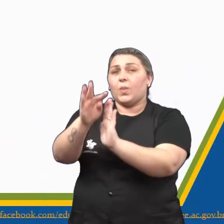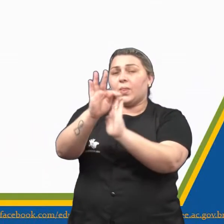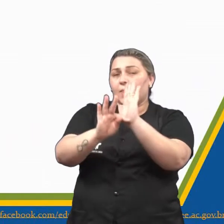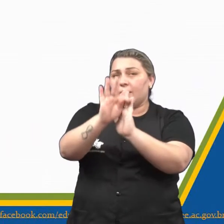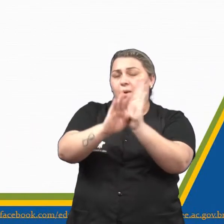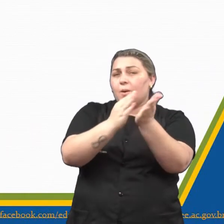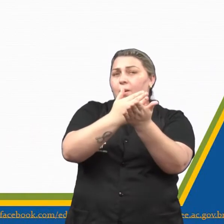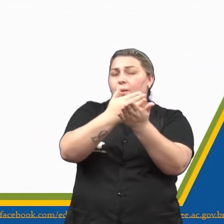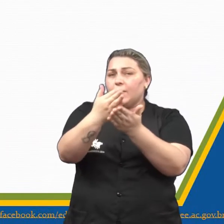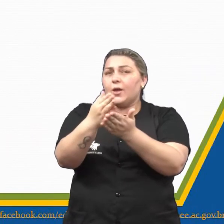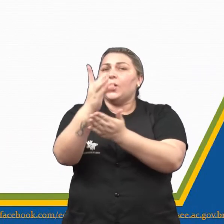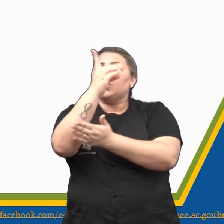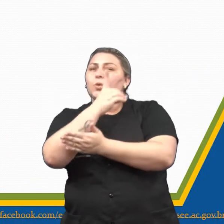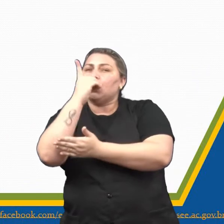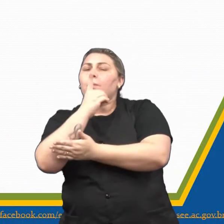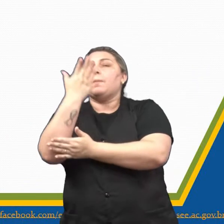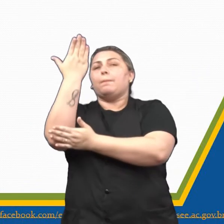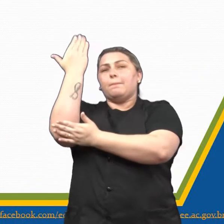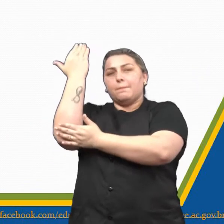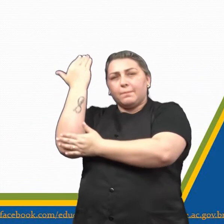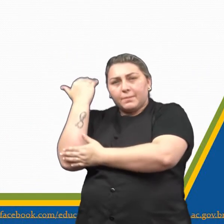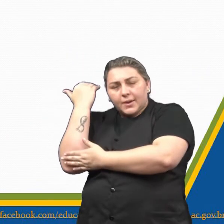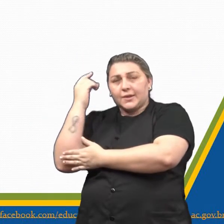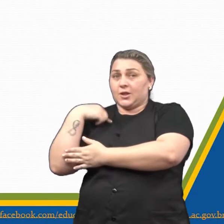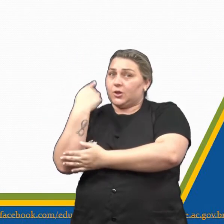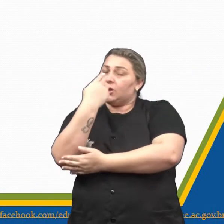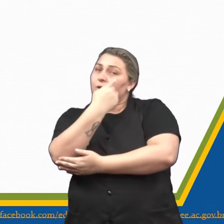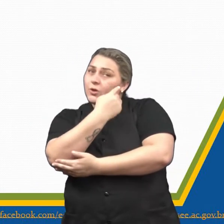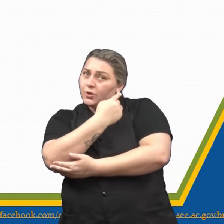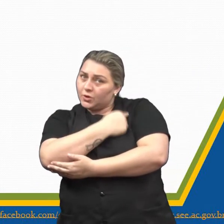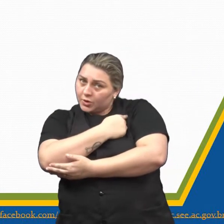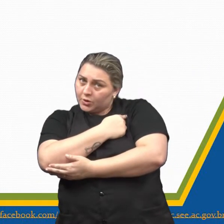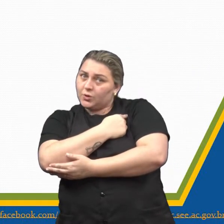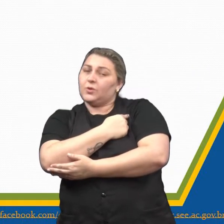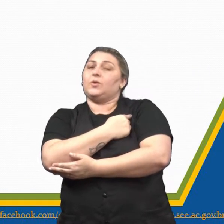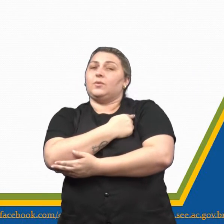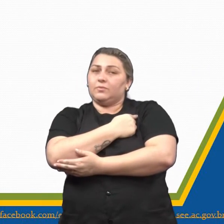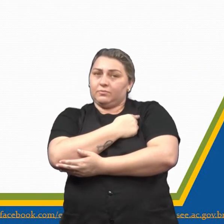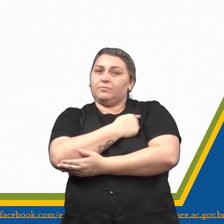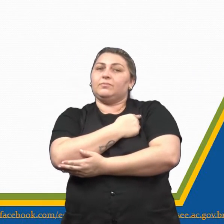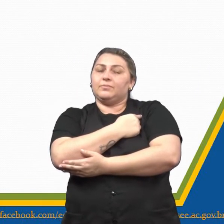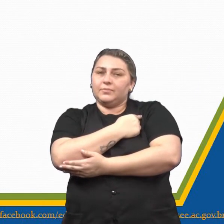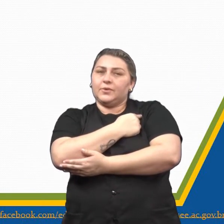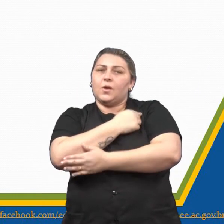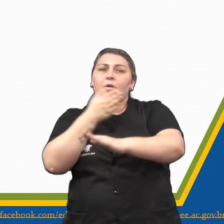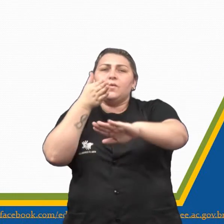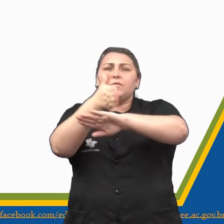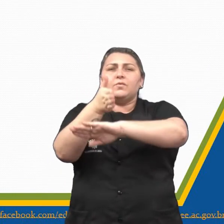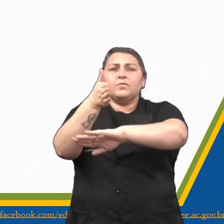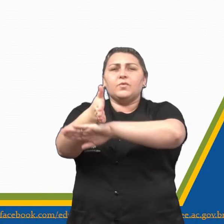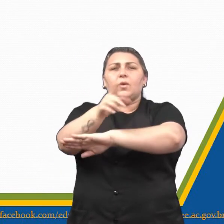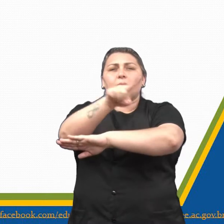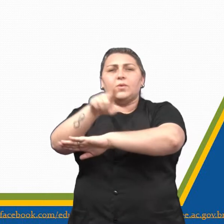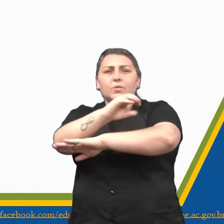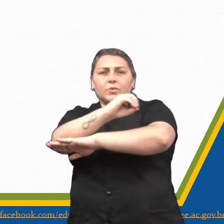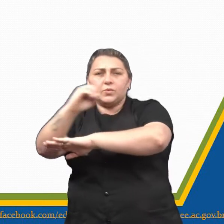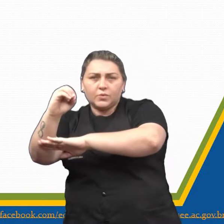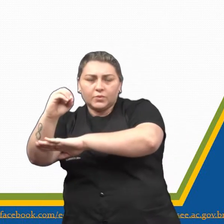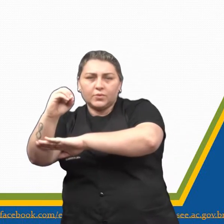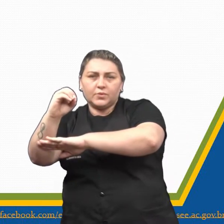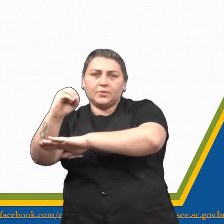texto começa dizendo que no domingo passado, nós, porque o verbo está conjugado em nós, fomos ao zoológico.